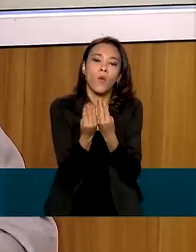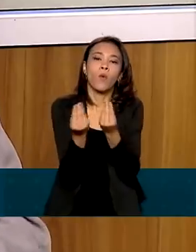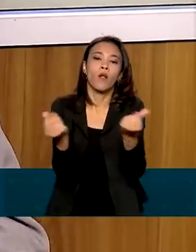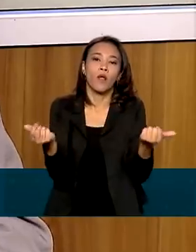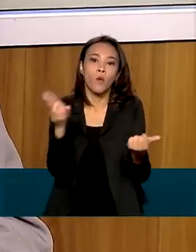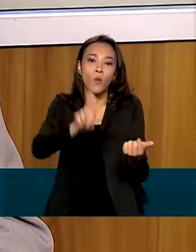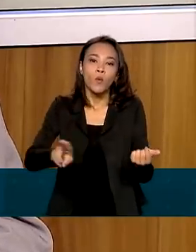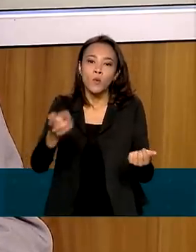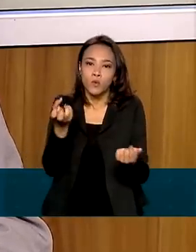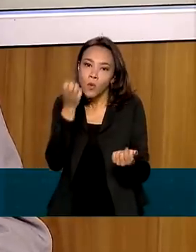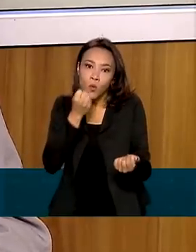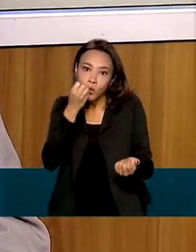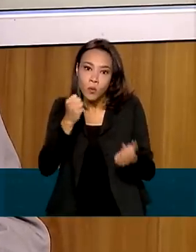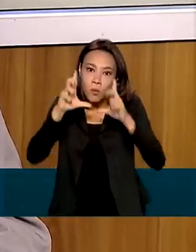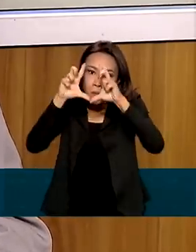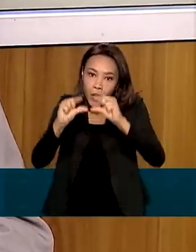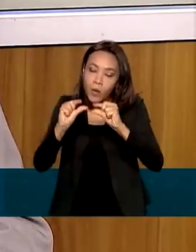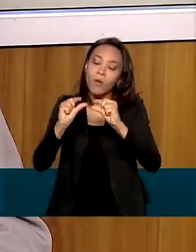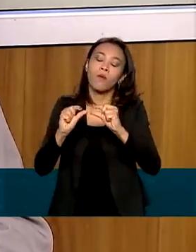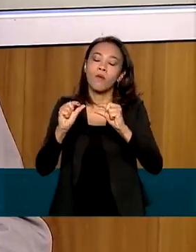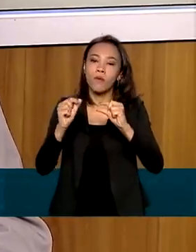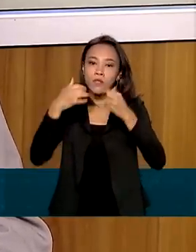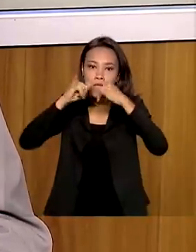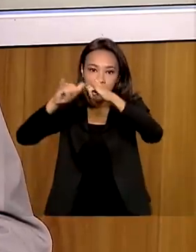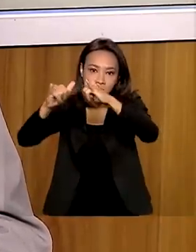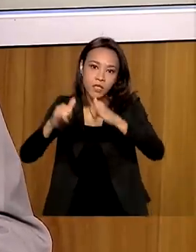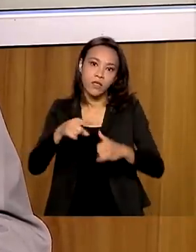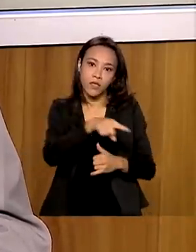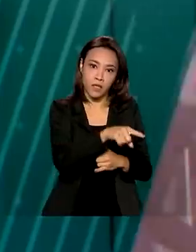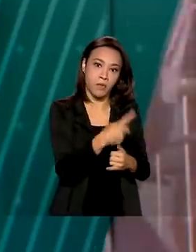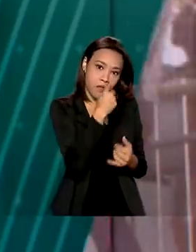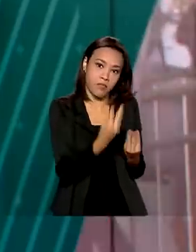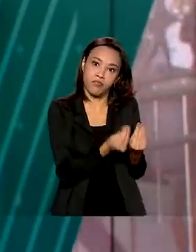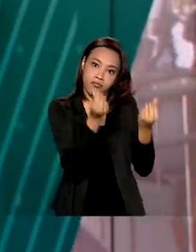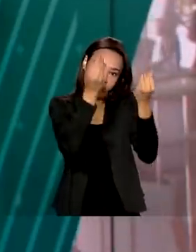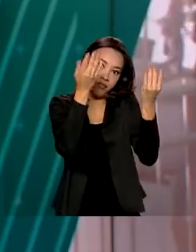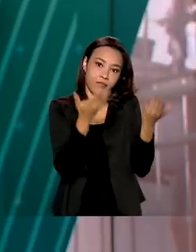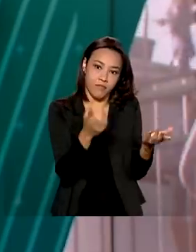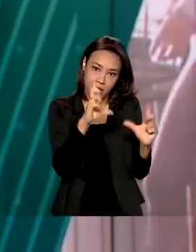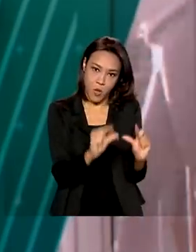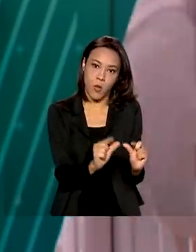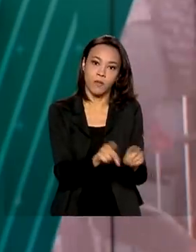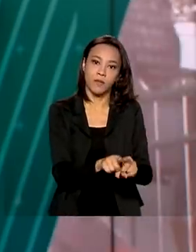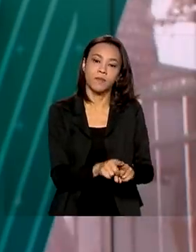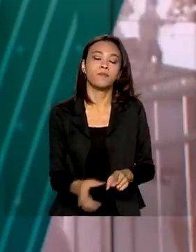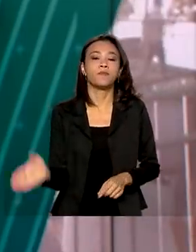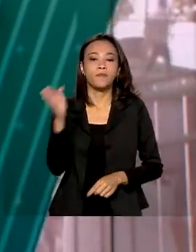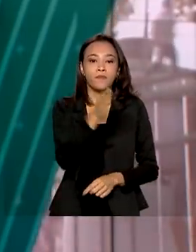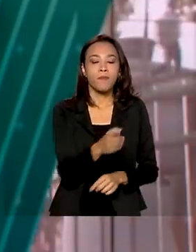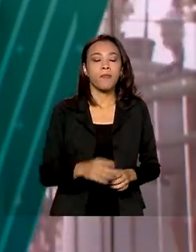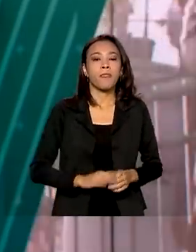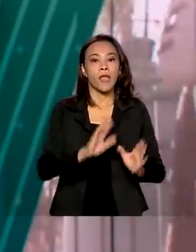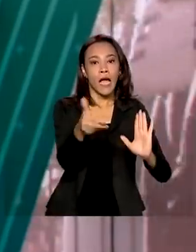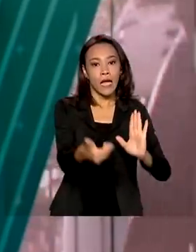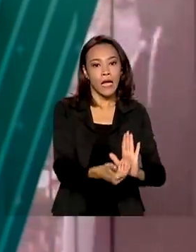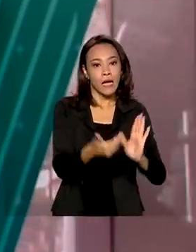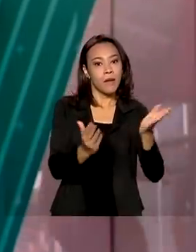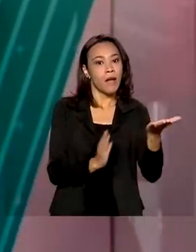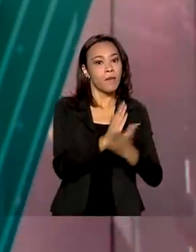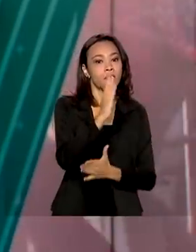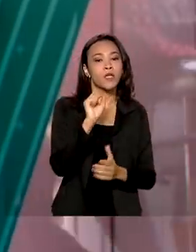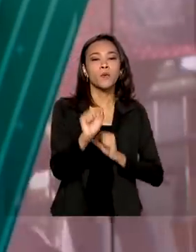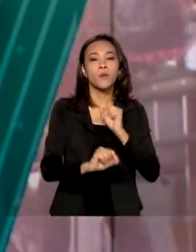na energia ou simplesmente que tenha menos poluição. A Câmara dos Deputados aprovou o projeto de lei de